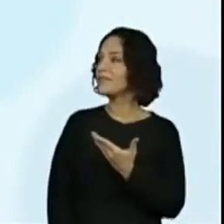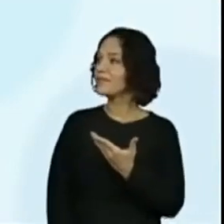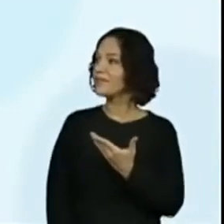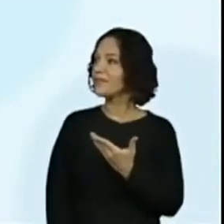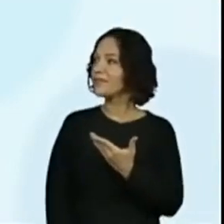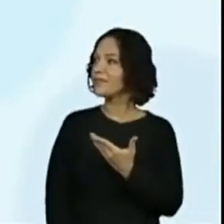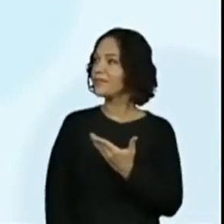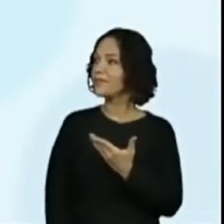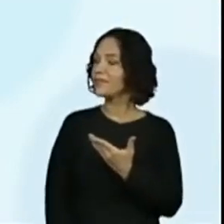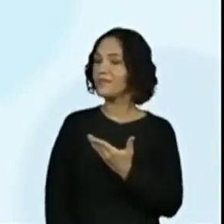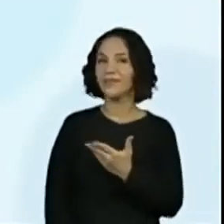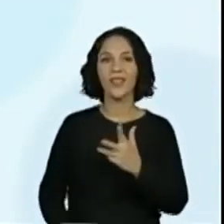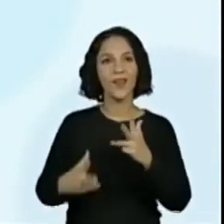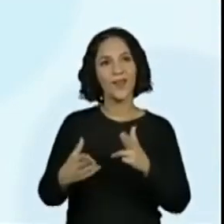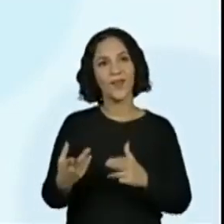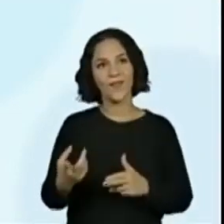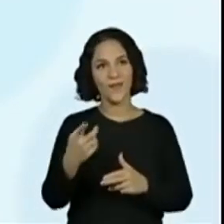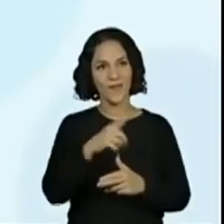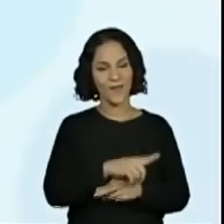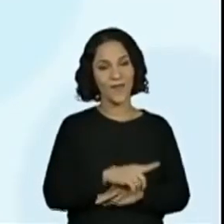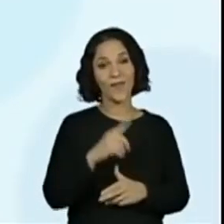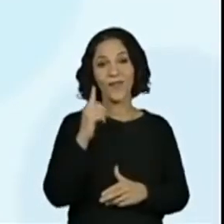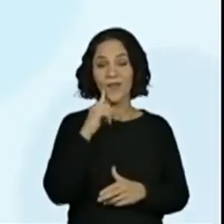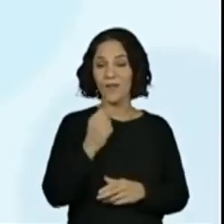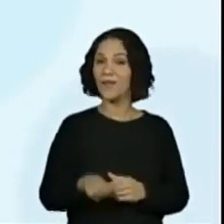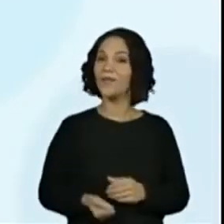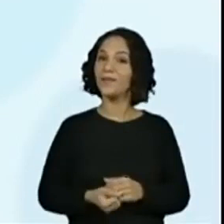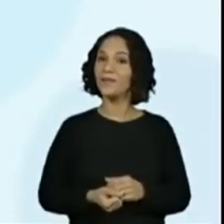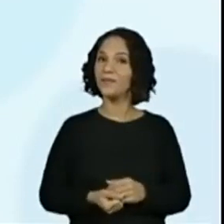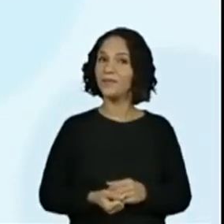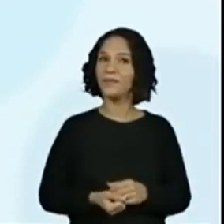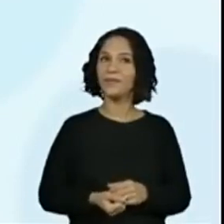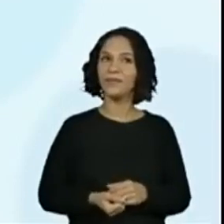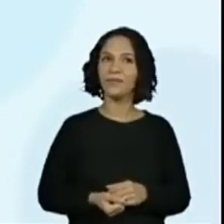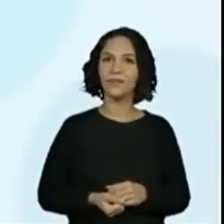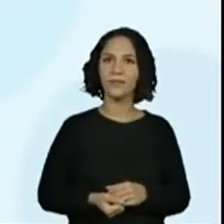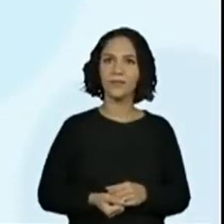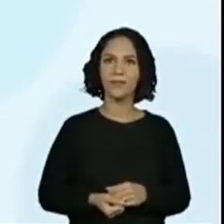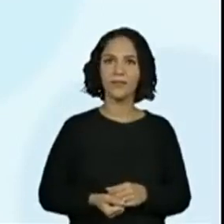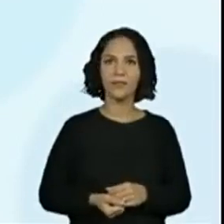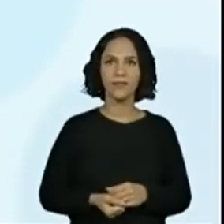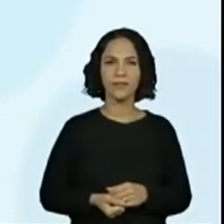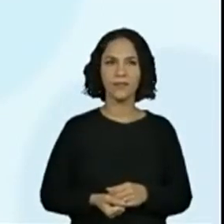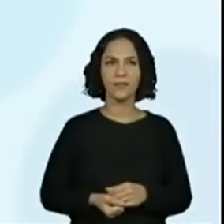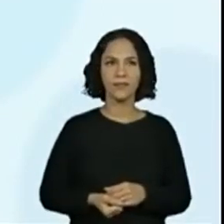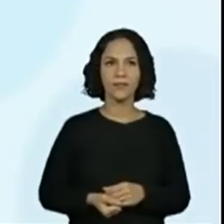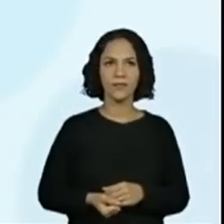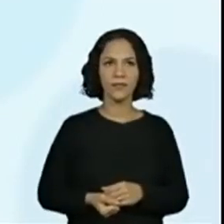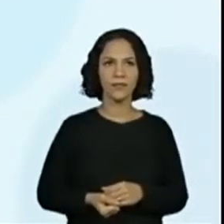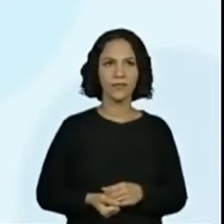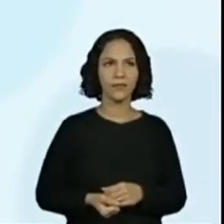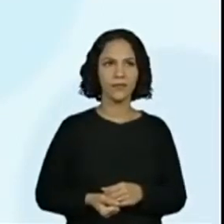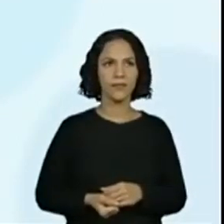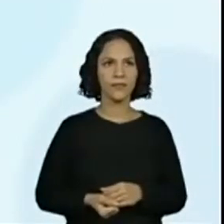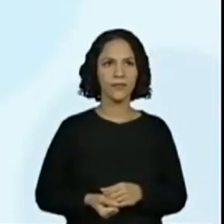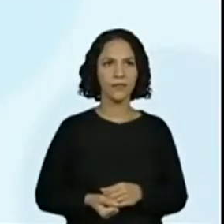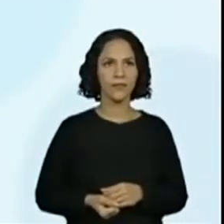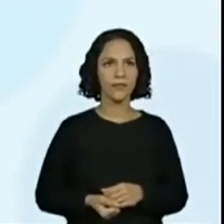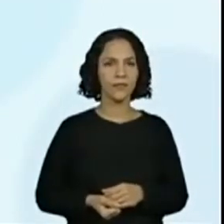Como fizemos na outra. Olha só. Deixa eu só ver uma coisa. Não, não. É essa aqui mesmo.